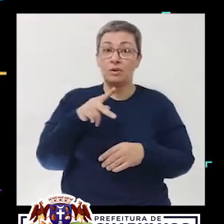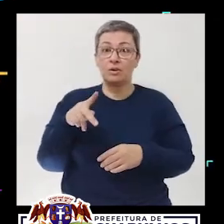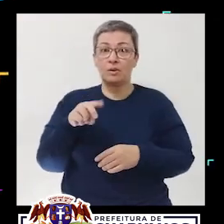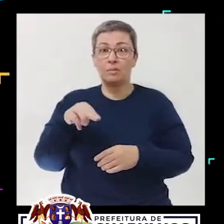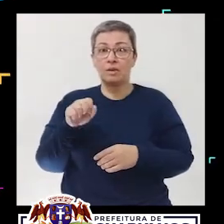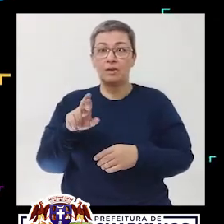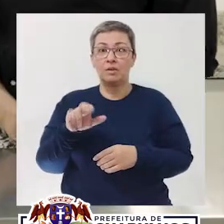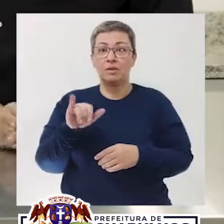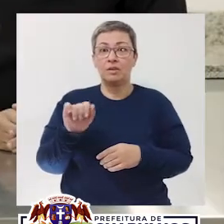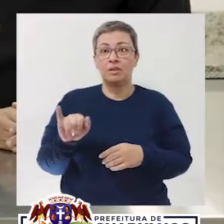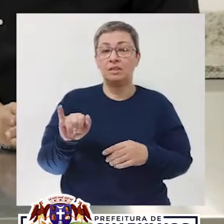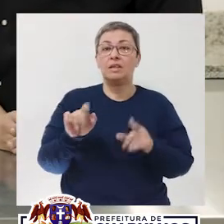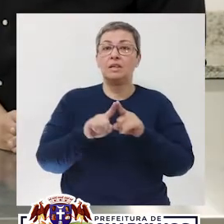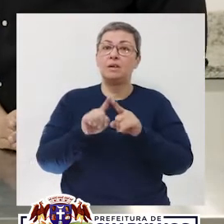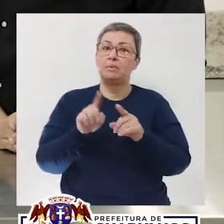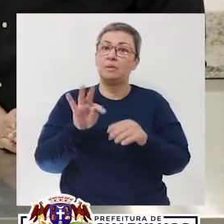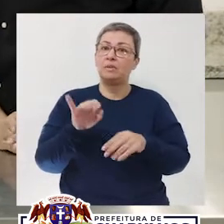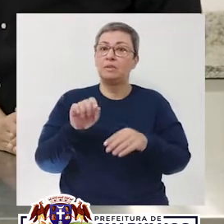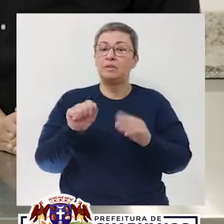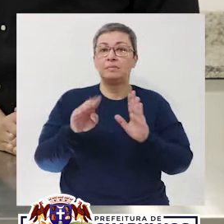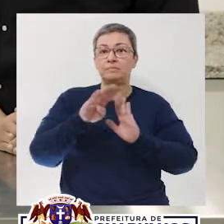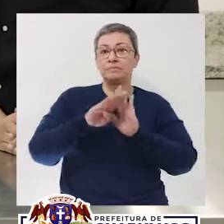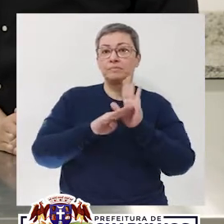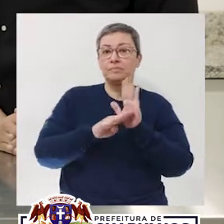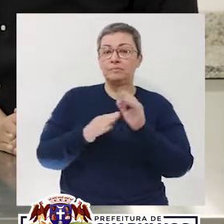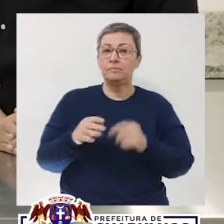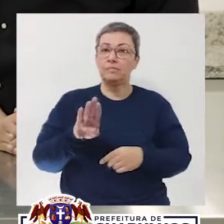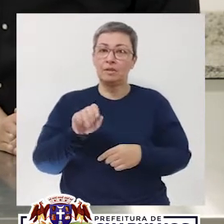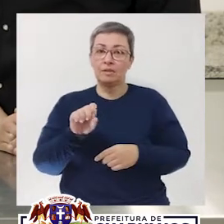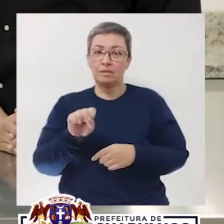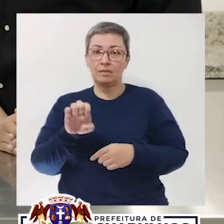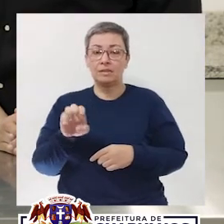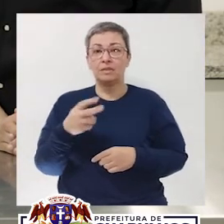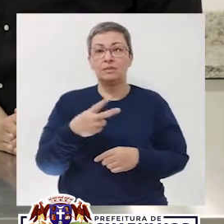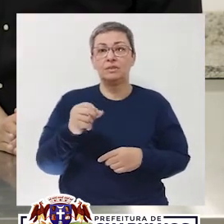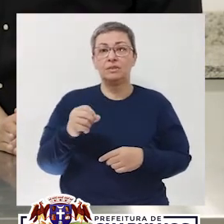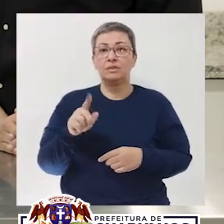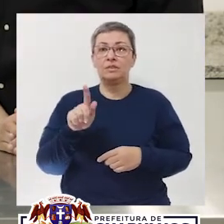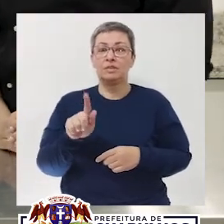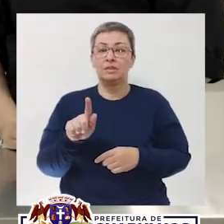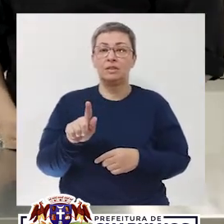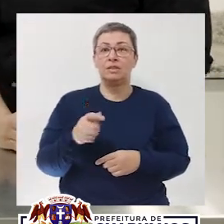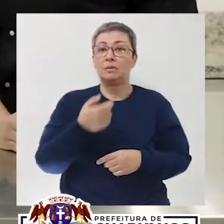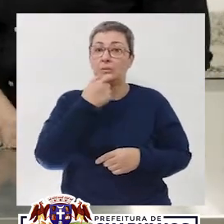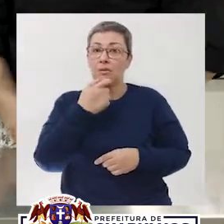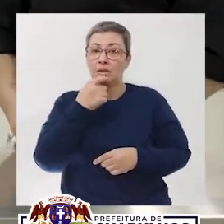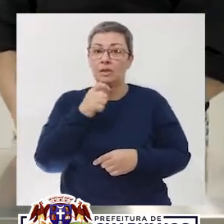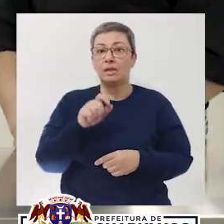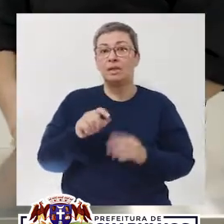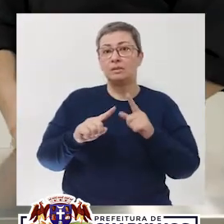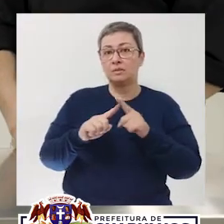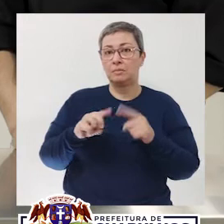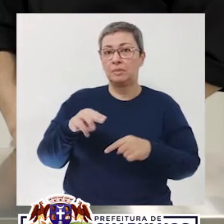Maroli Pereira. Para a torta holandesa, a gente vai precisar, para a base, 200 gramas de bolacha tipo